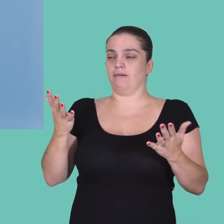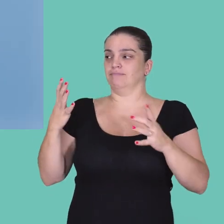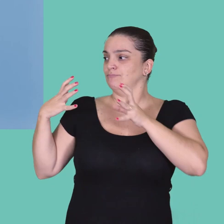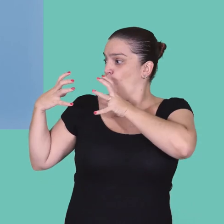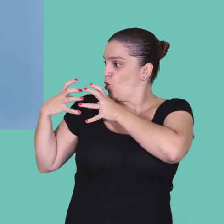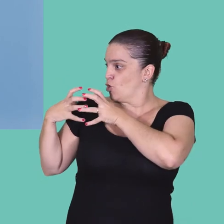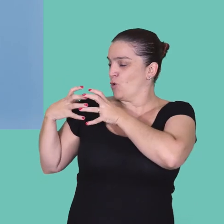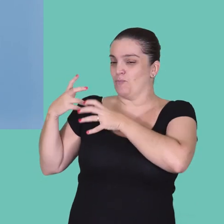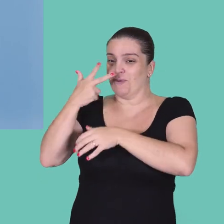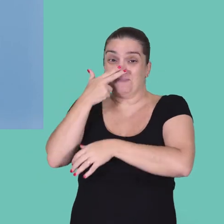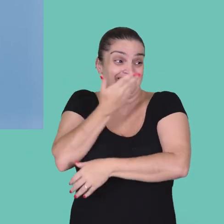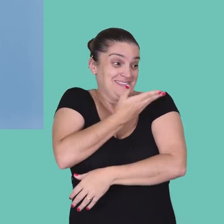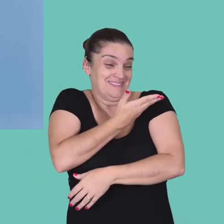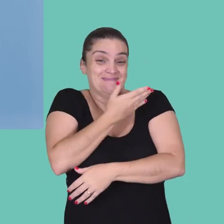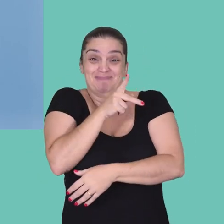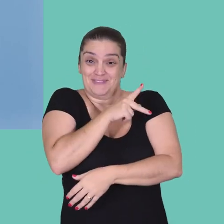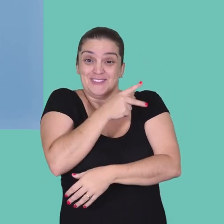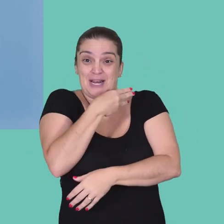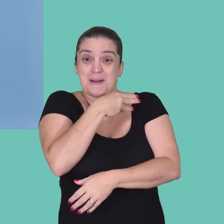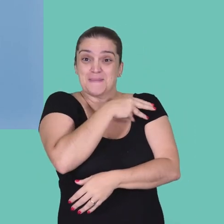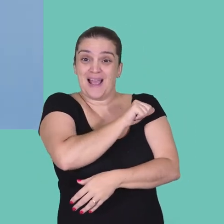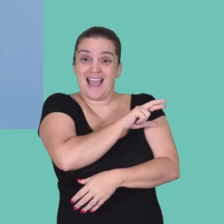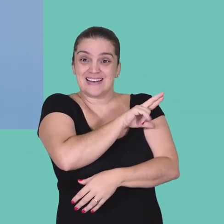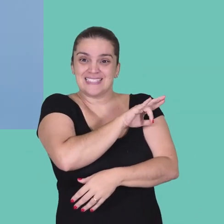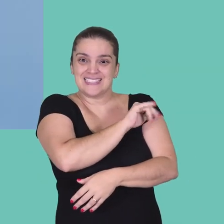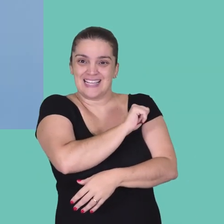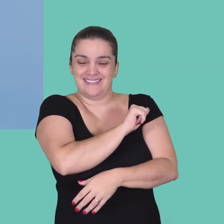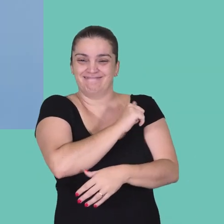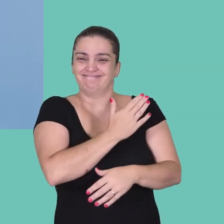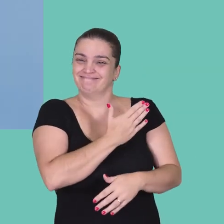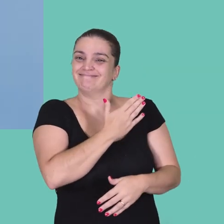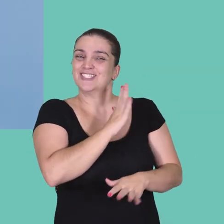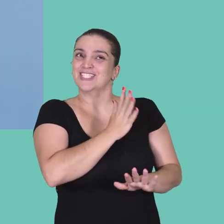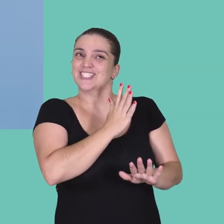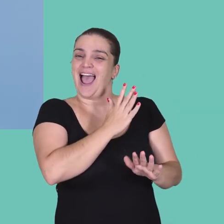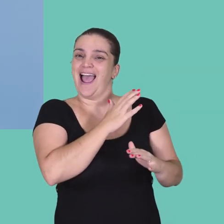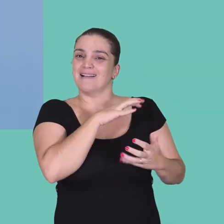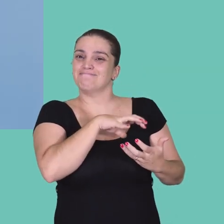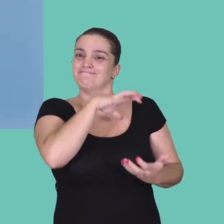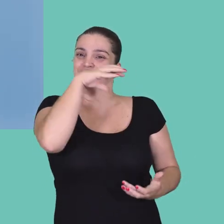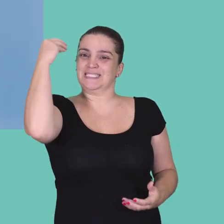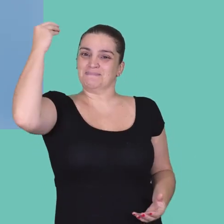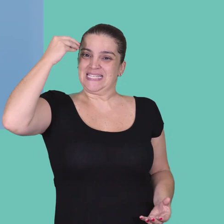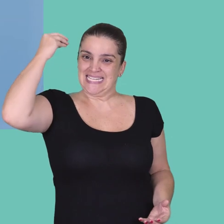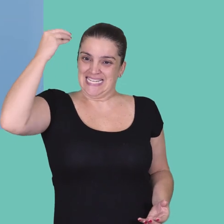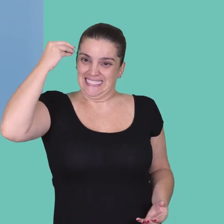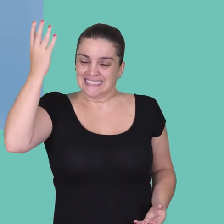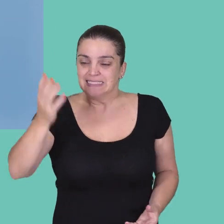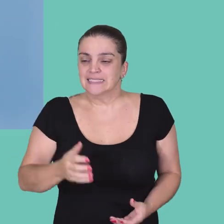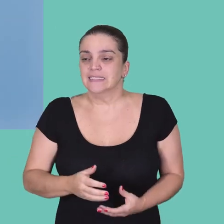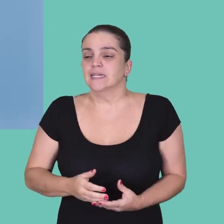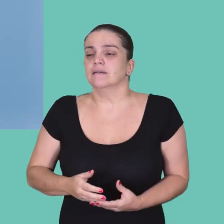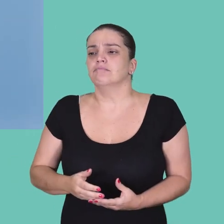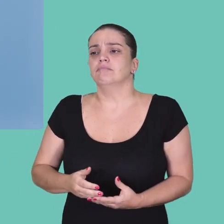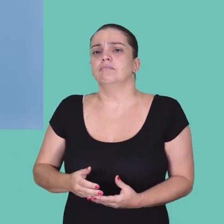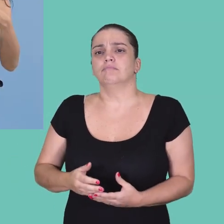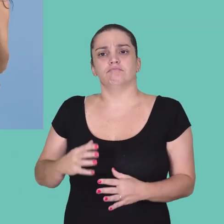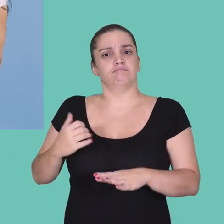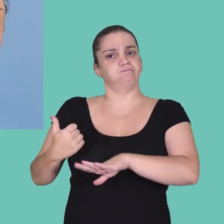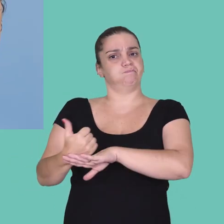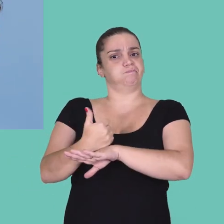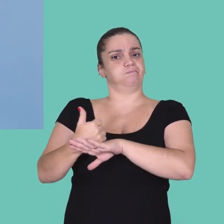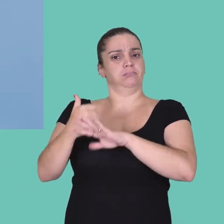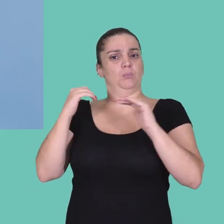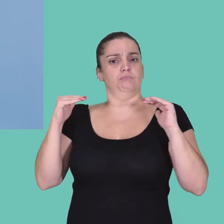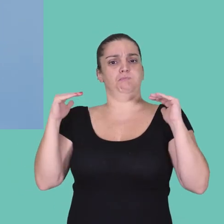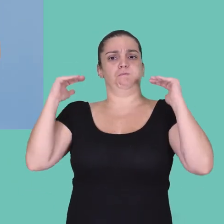E essas mulheres, assim, já tinham uma geração da Márcia, né? Márcia, que são jovens há mais tempo. E essas mulheres,